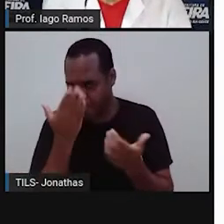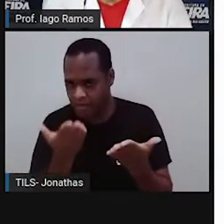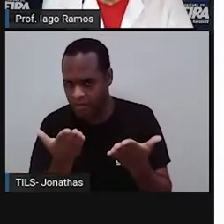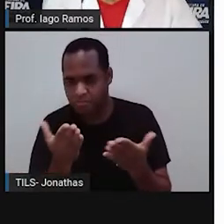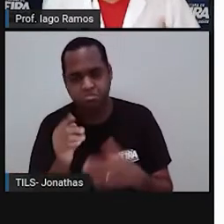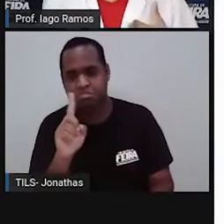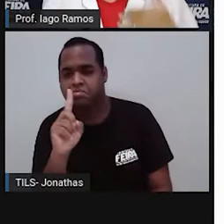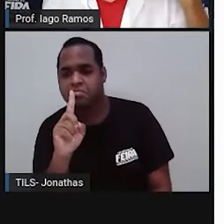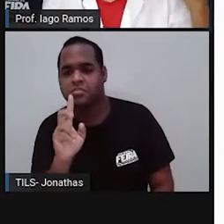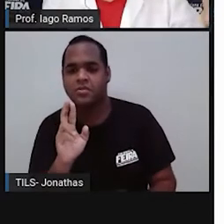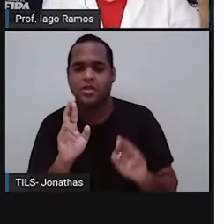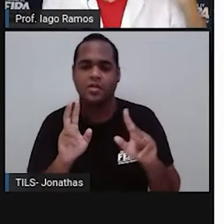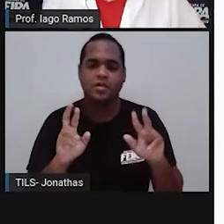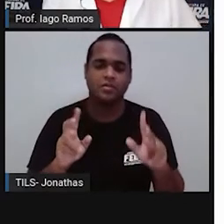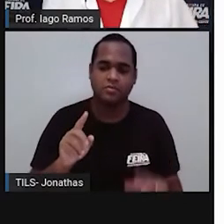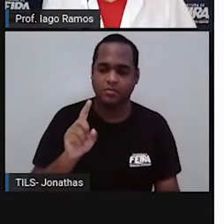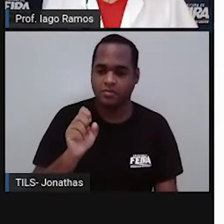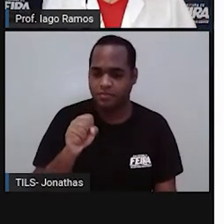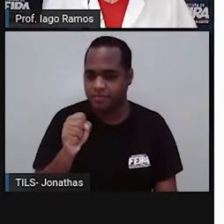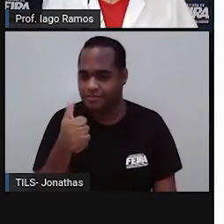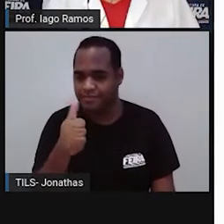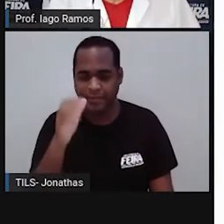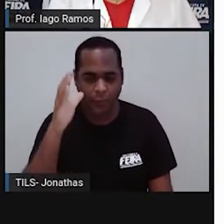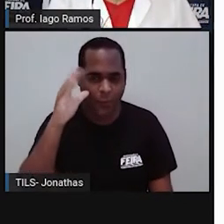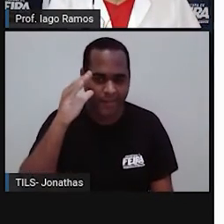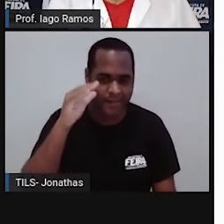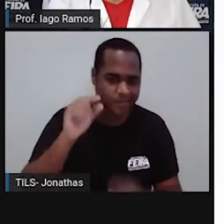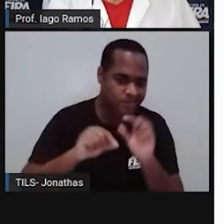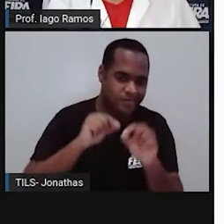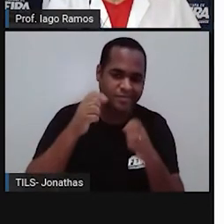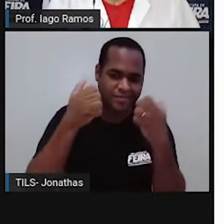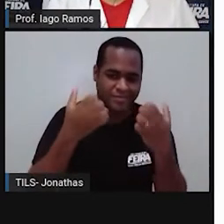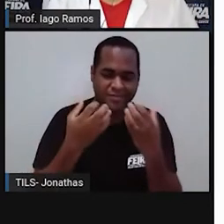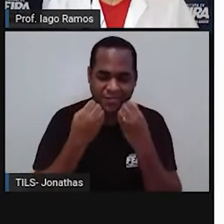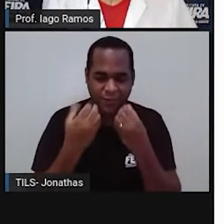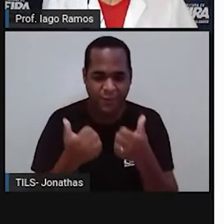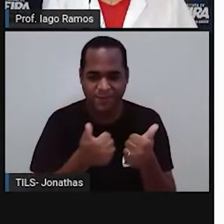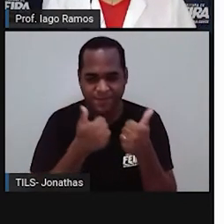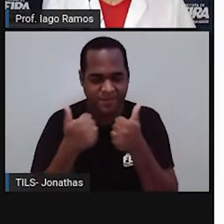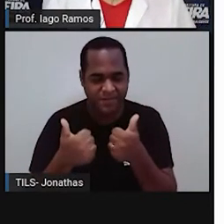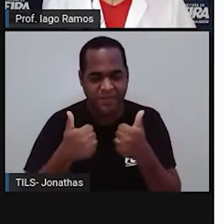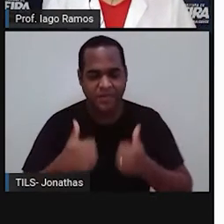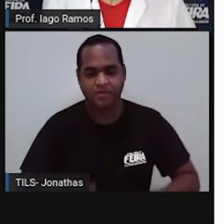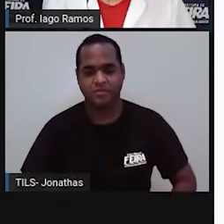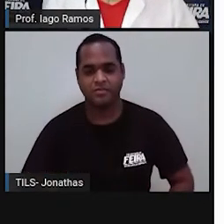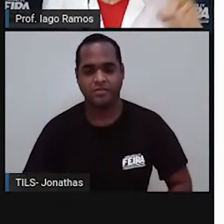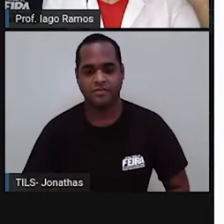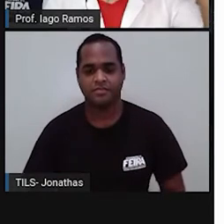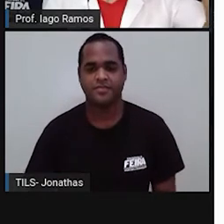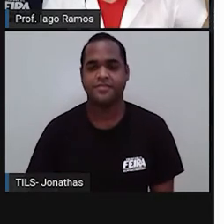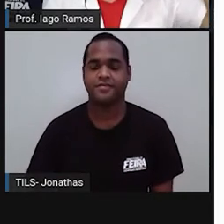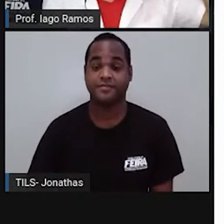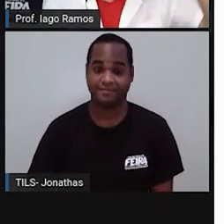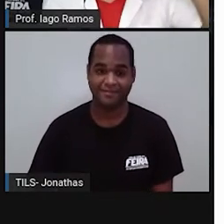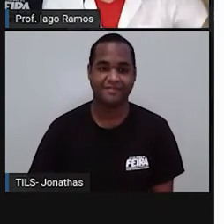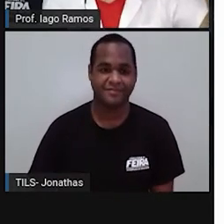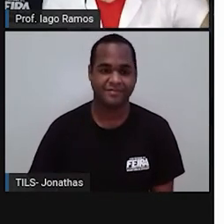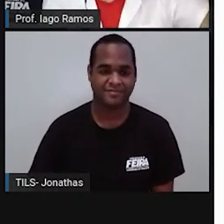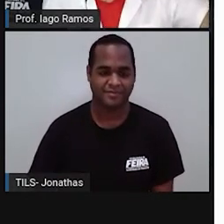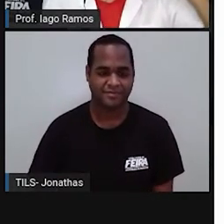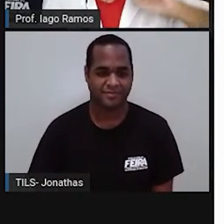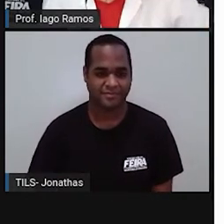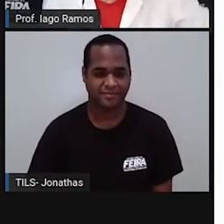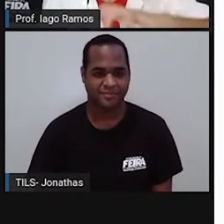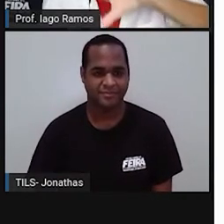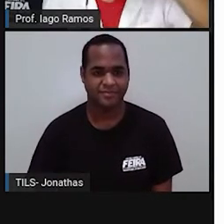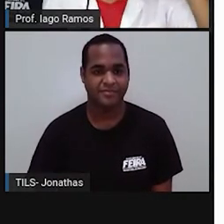Não? Pois é, tá aí essa curiosidadezinha bacana, né, sobre as pirâmides do Egito, né? Olha só